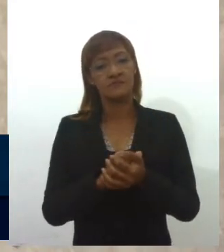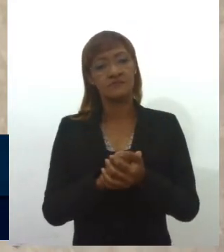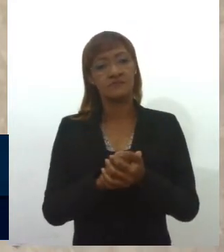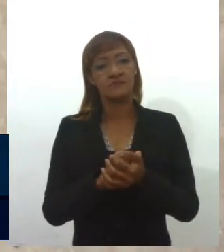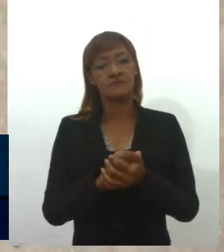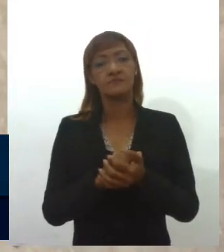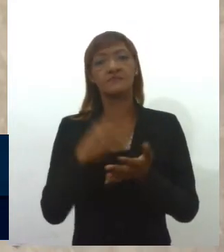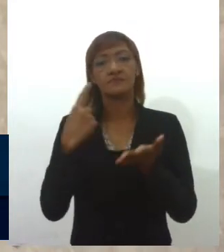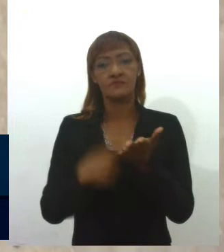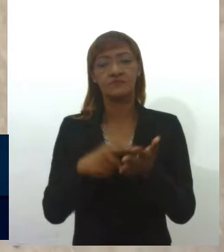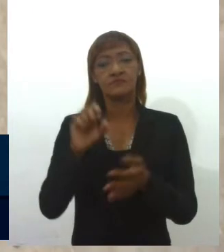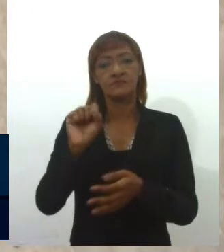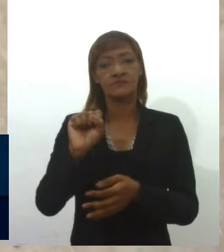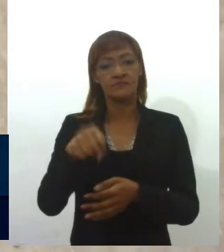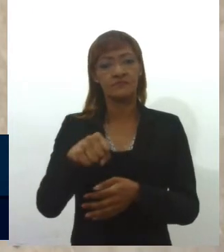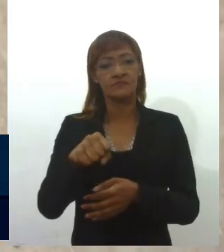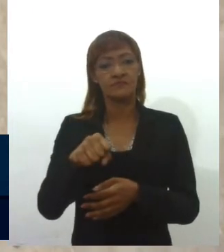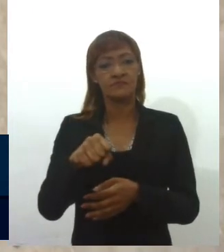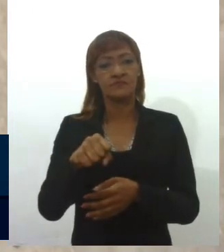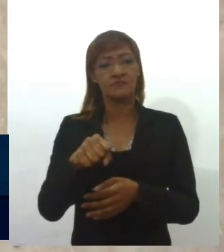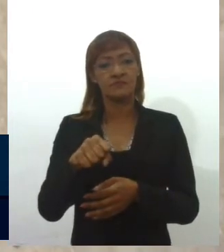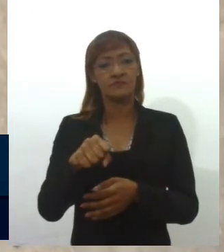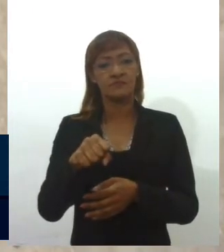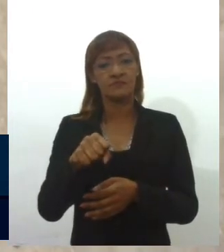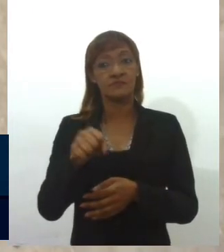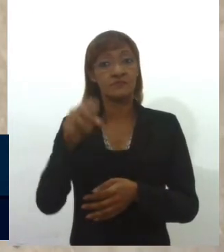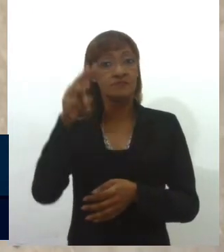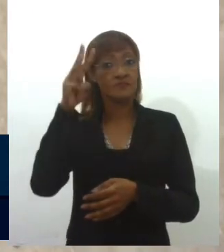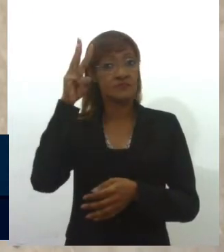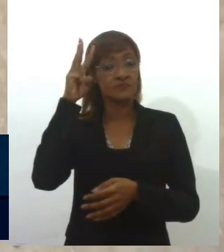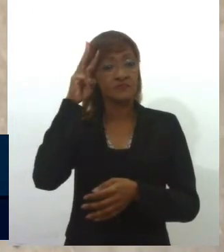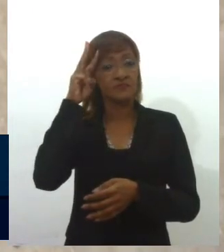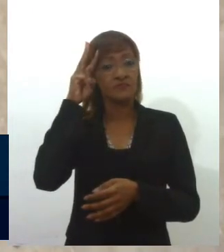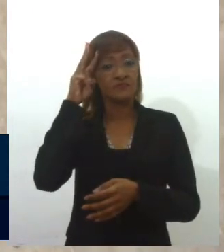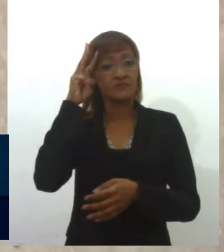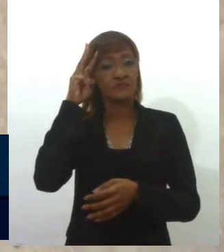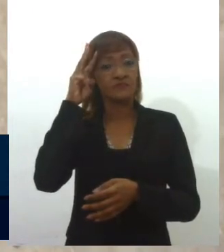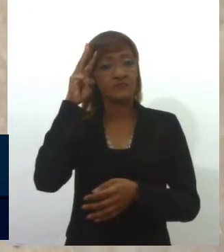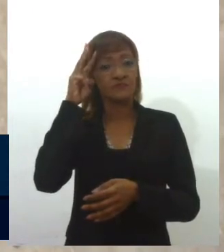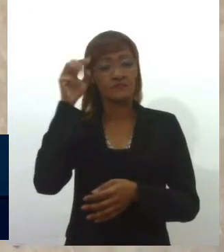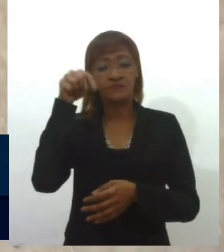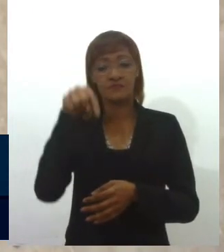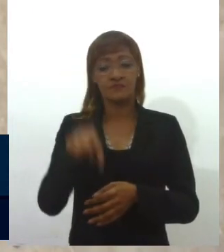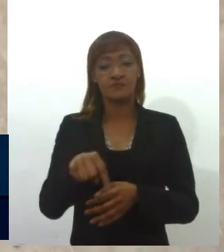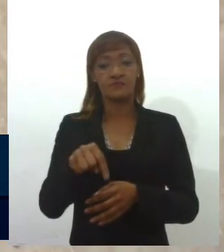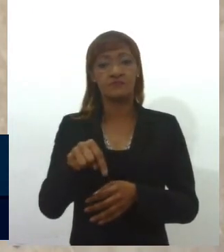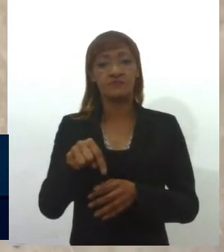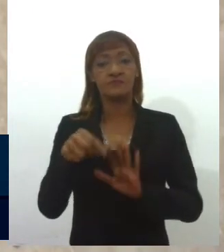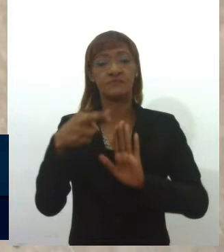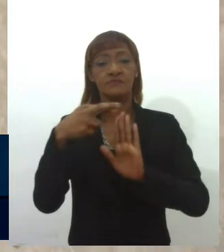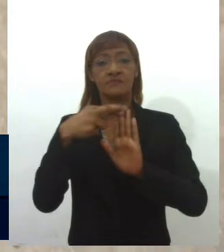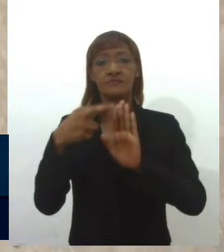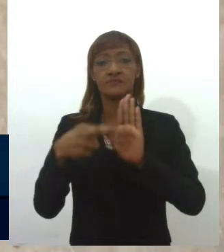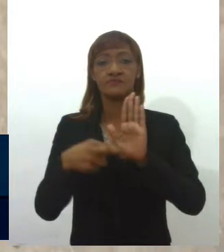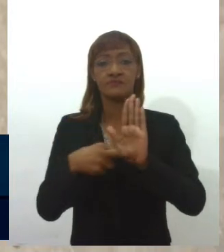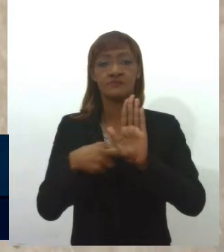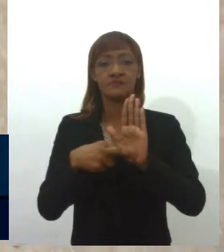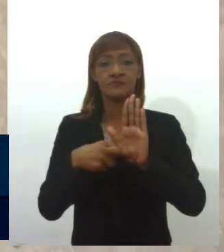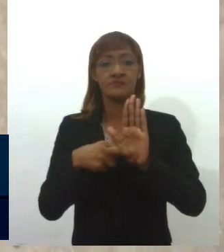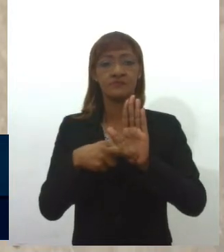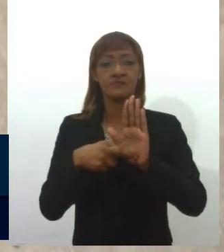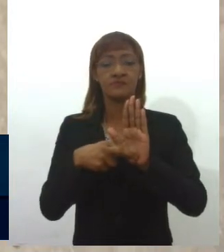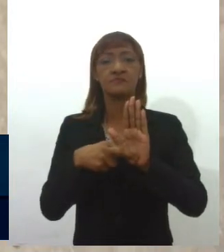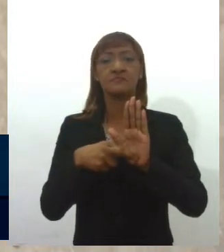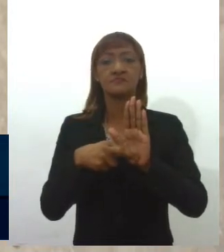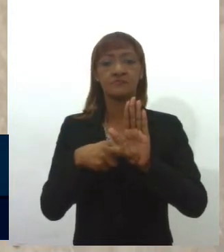que nós devemos, a partir da próxima terça-feira, estabelecermos aqui na Casa o sistema misto de